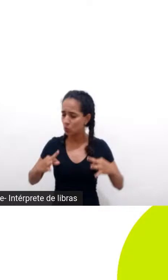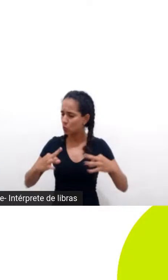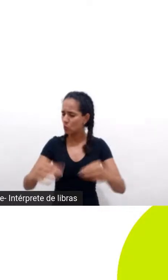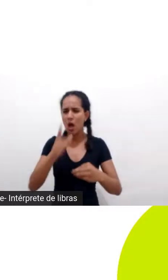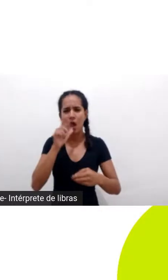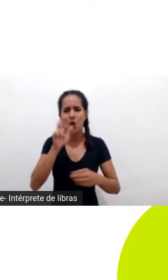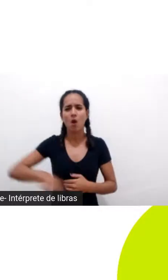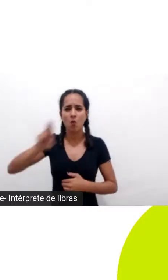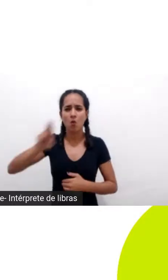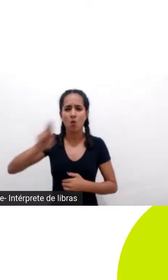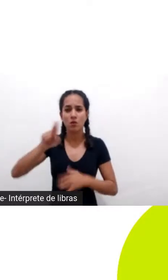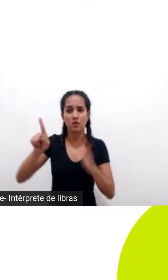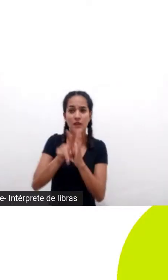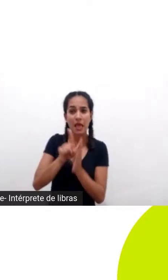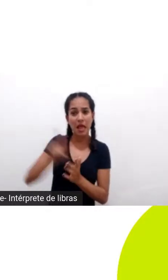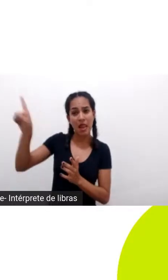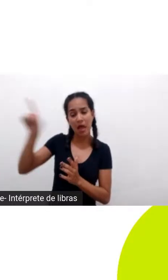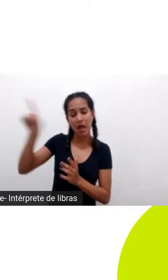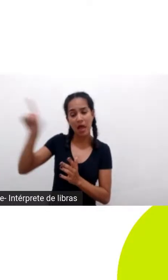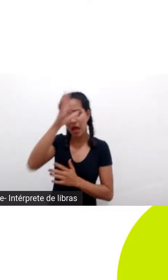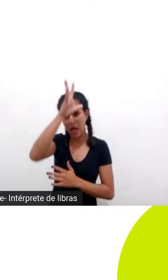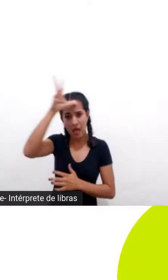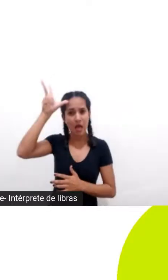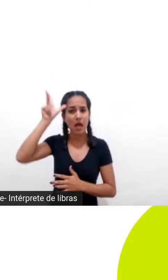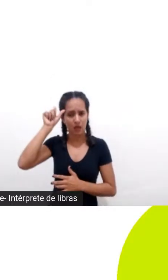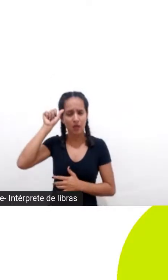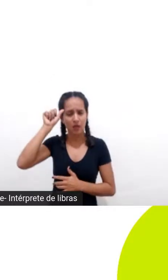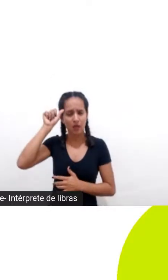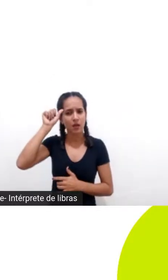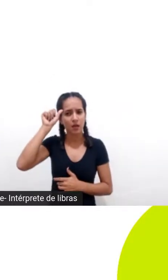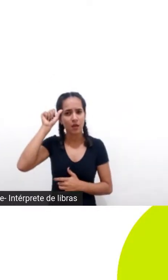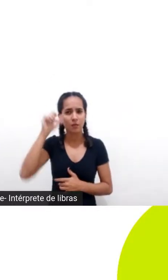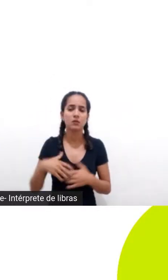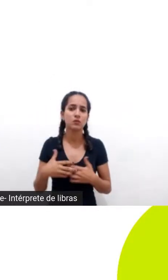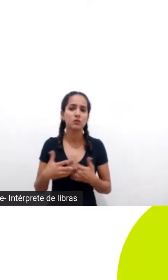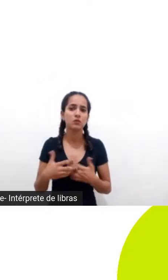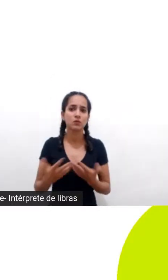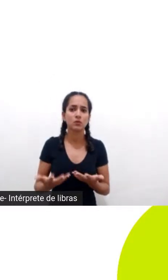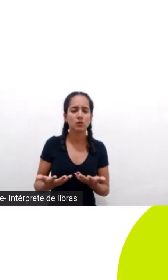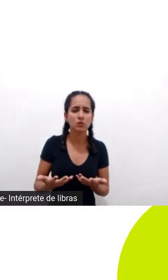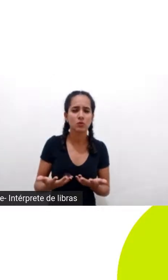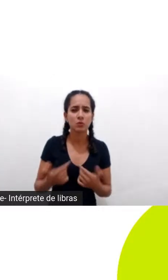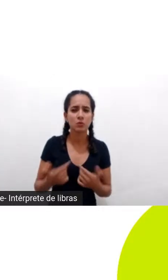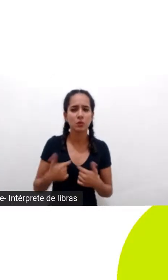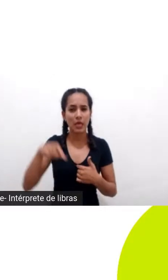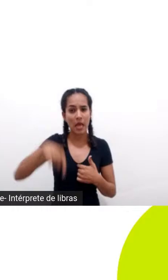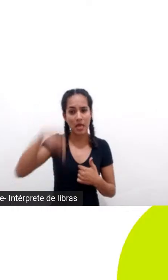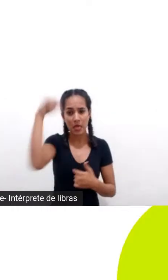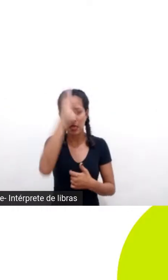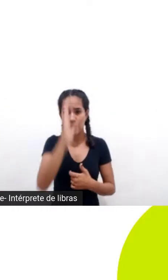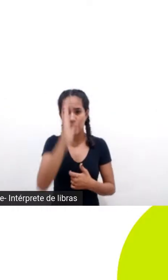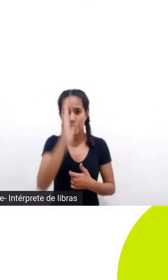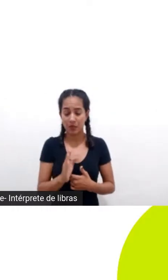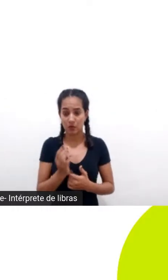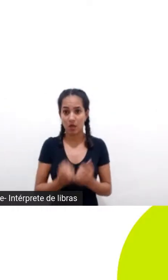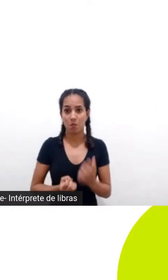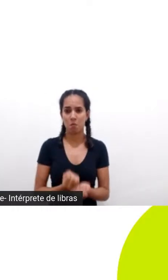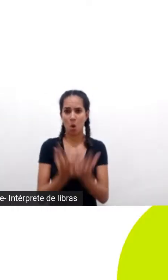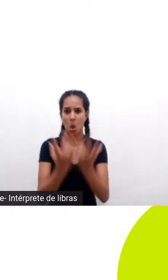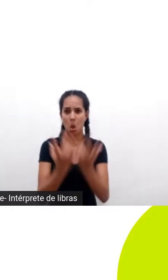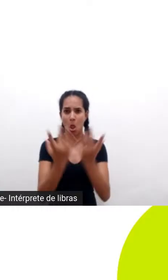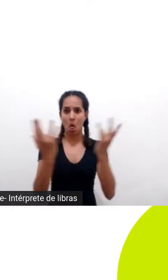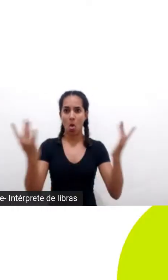talvez isso tenha ficado meio mascarado durante algum tempo por conta do regime de abundância que o Brasil provê para a gente infelizmente isso está